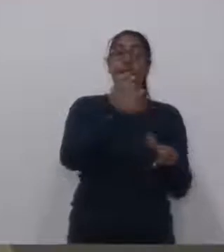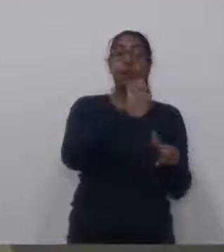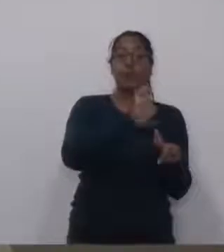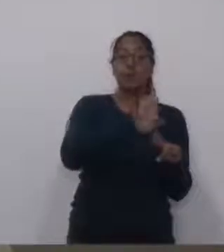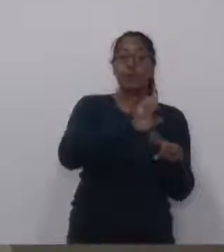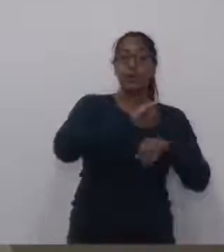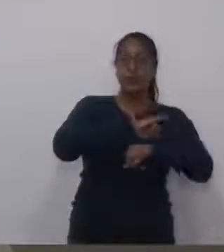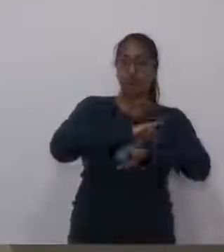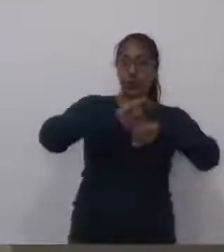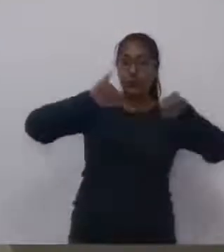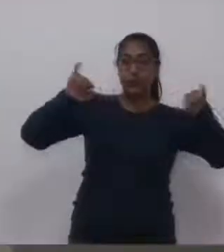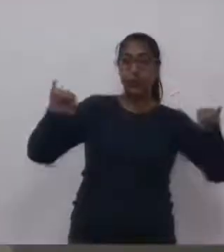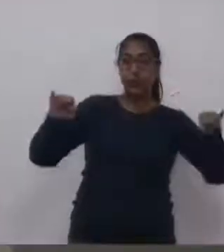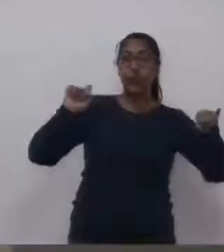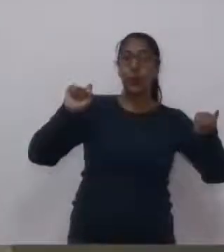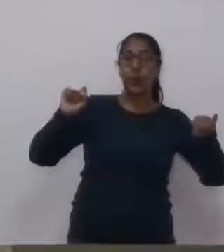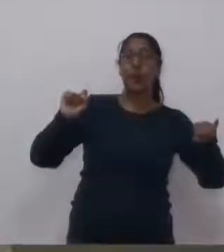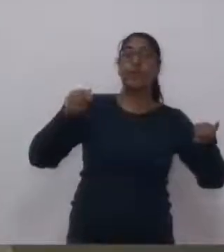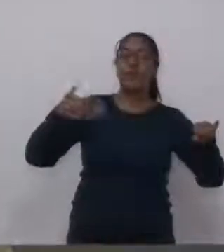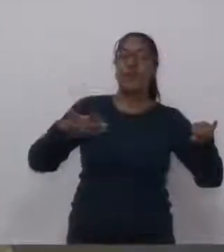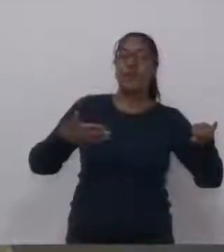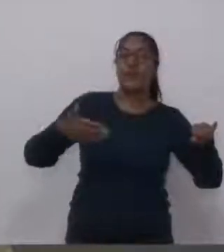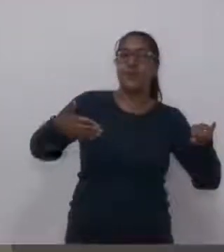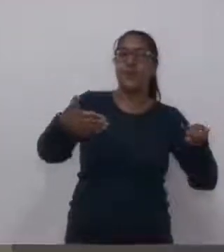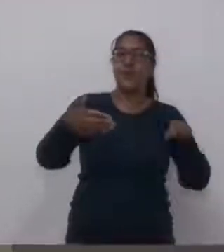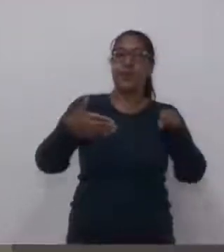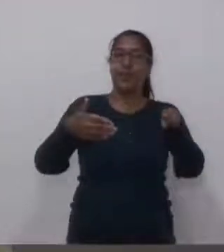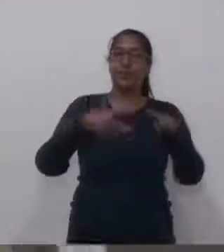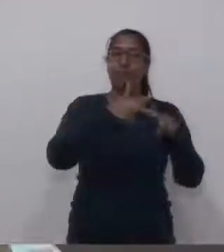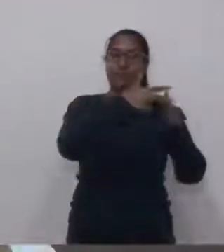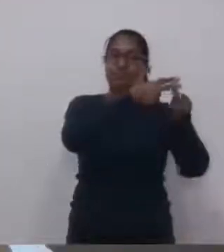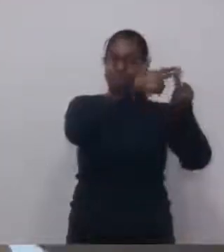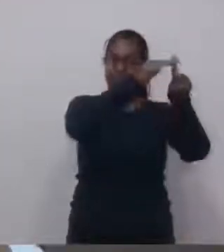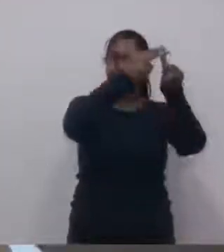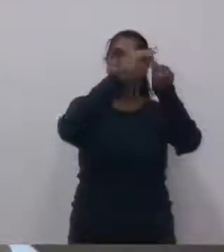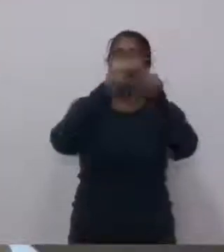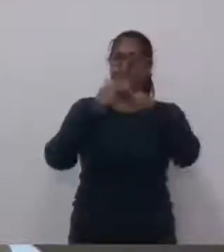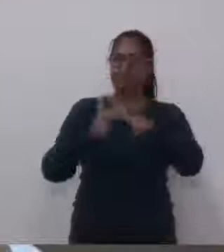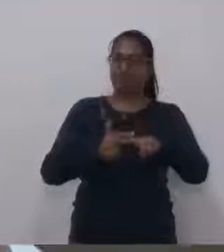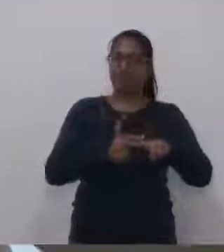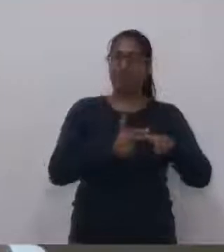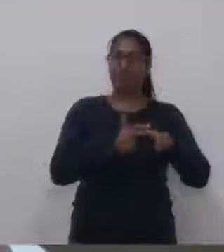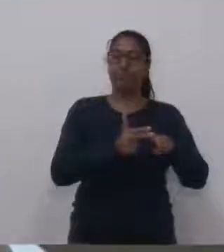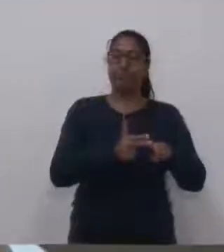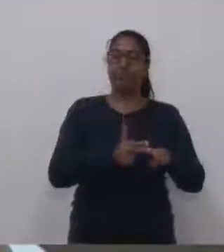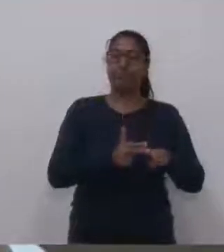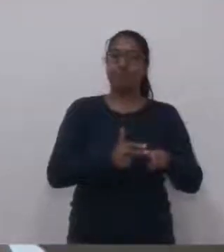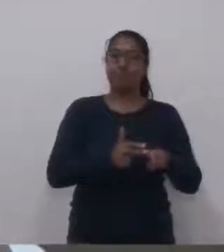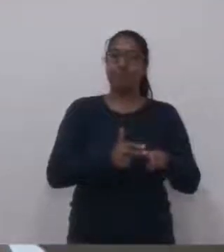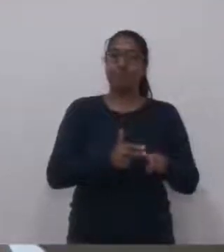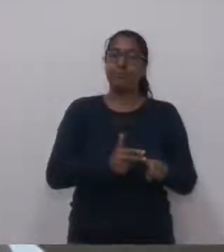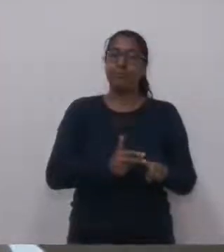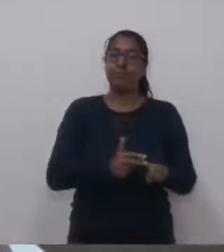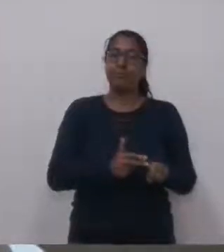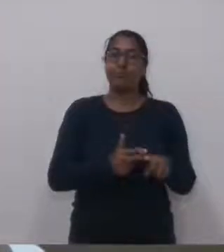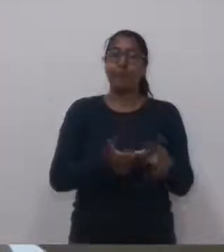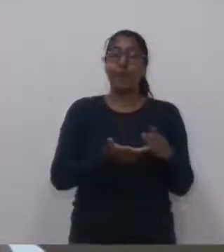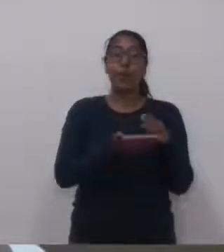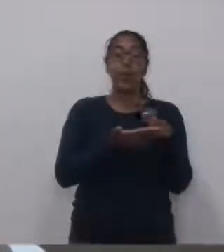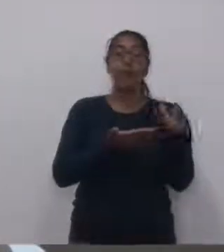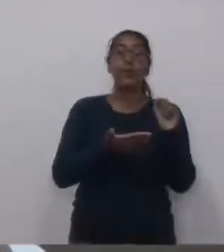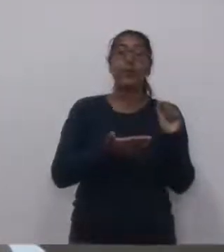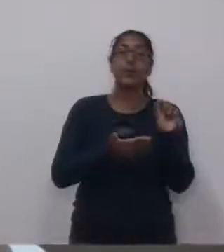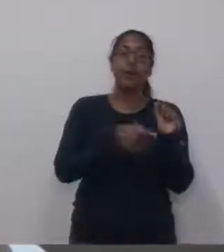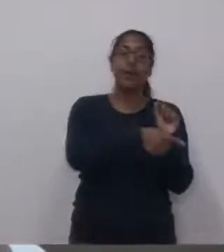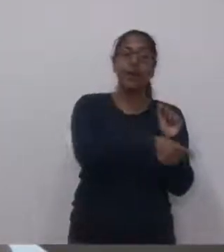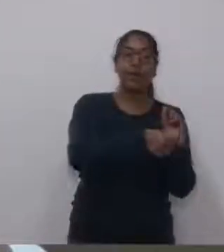recentemente, o início das obras de reforma ali da praça, começar com a parte de